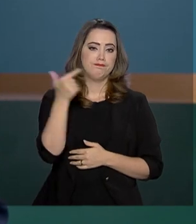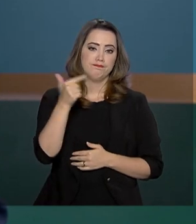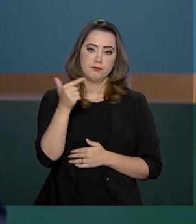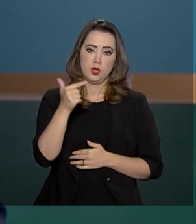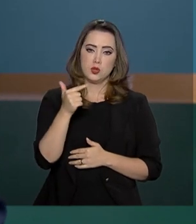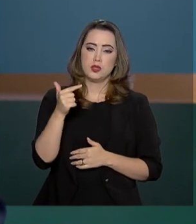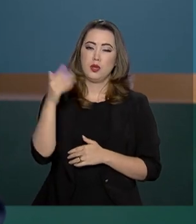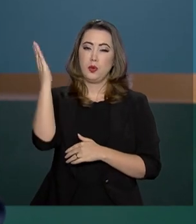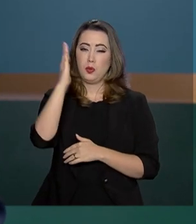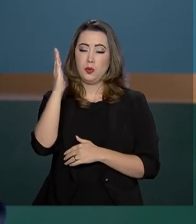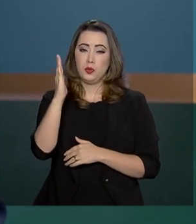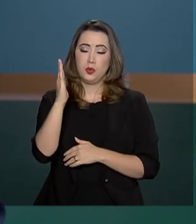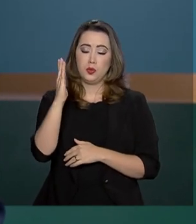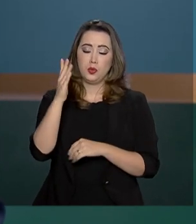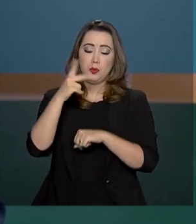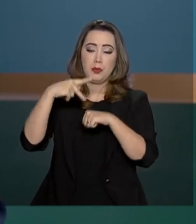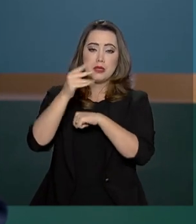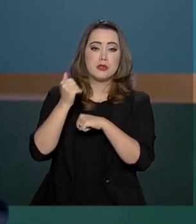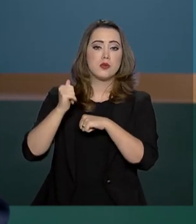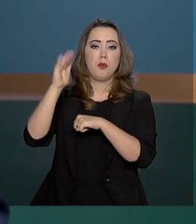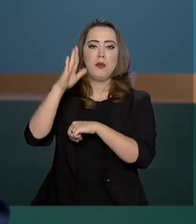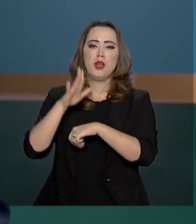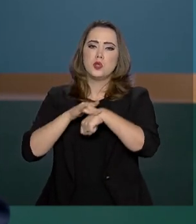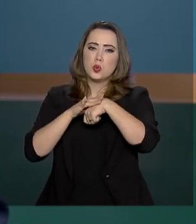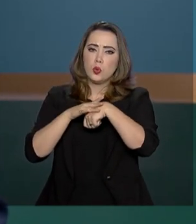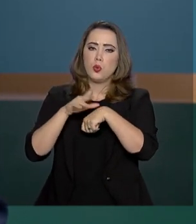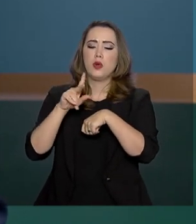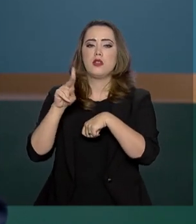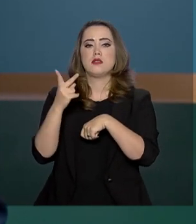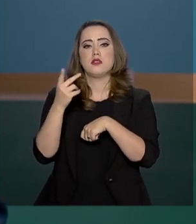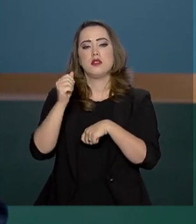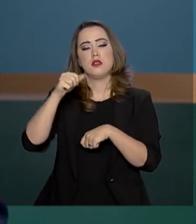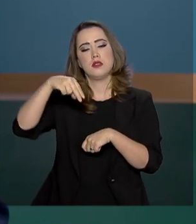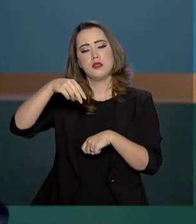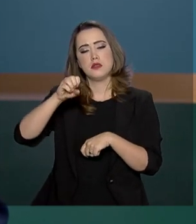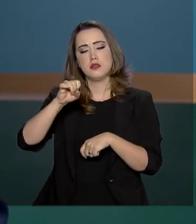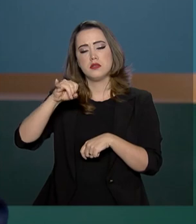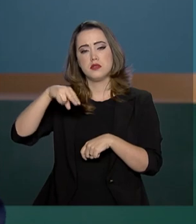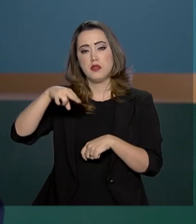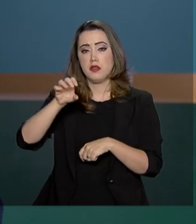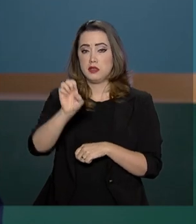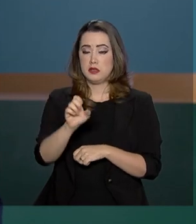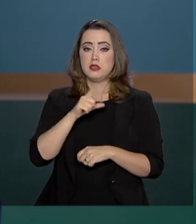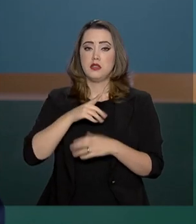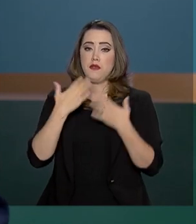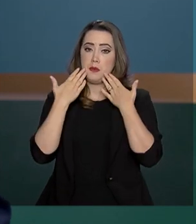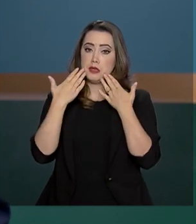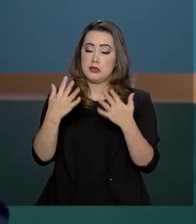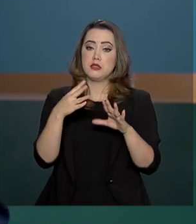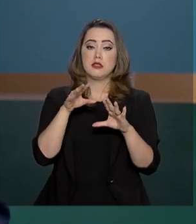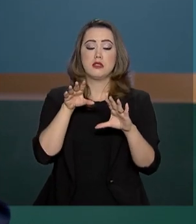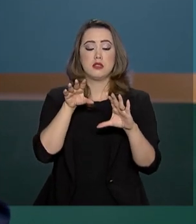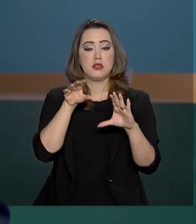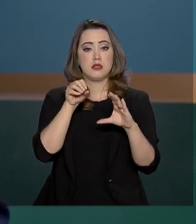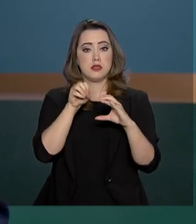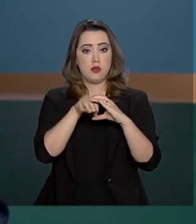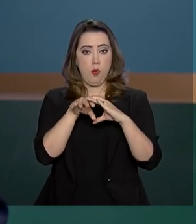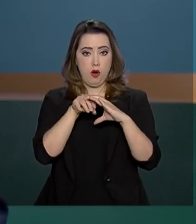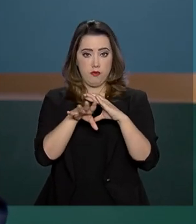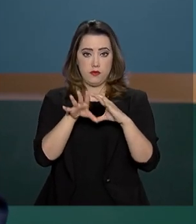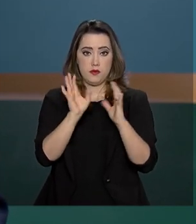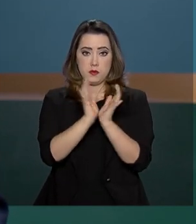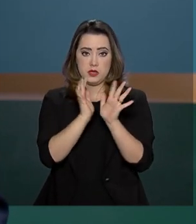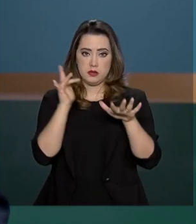rancenise. E hoje o assunto foi tema de um encontro no Palácio do Planalto que rendeu uma transmissão ao vivo pelas redes sociais.